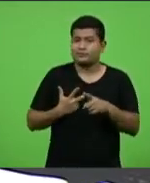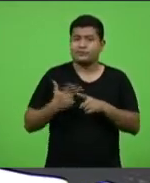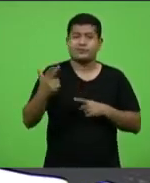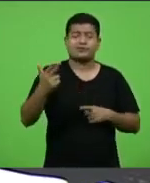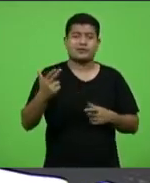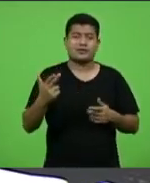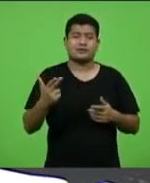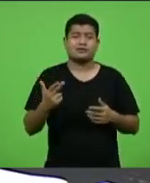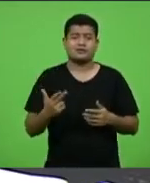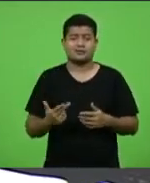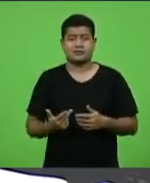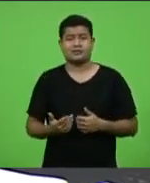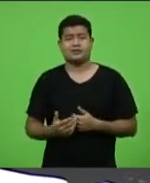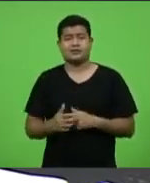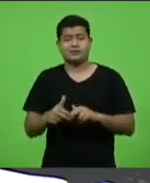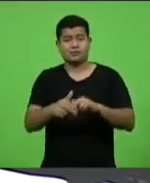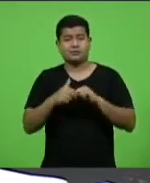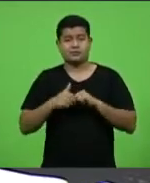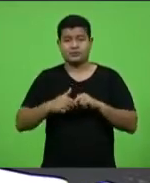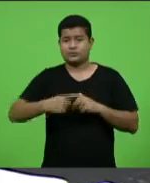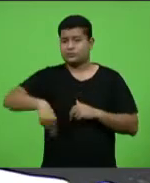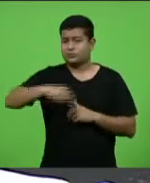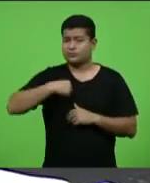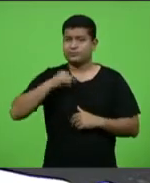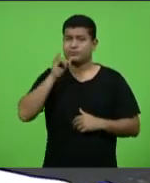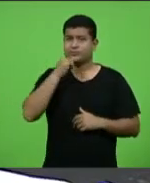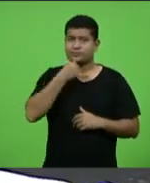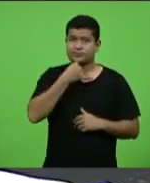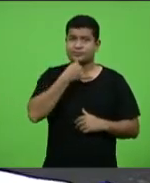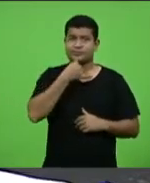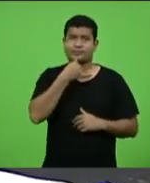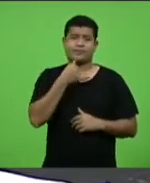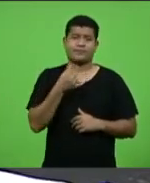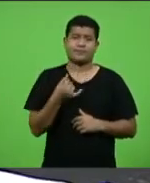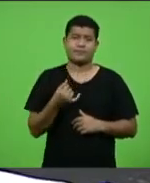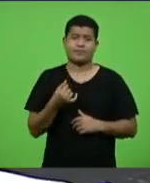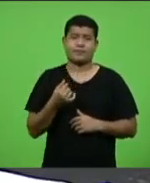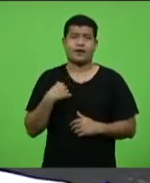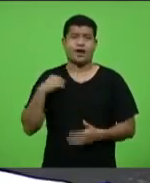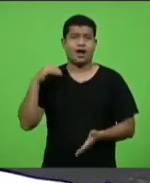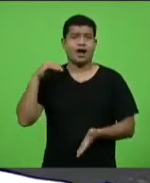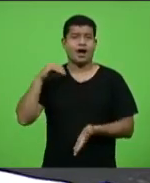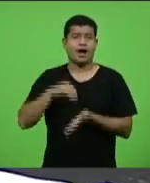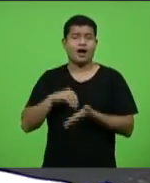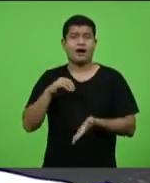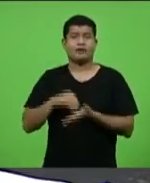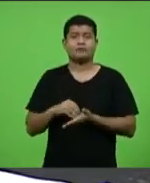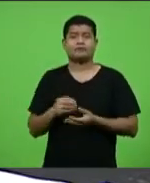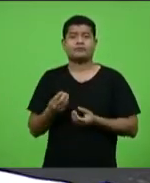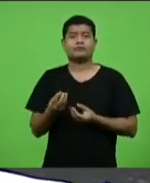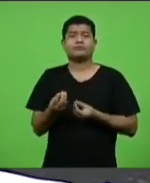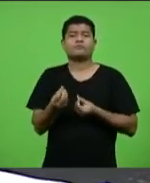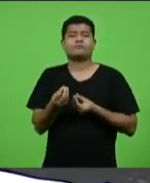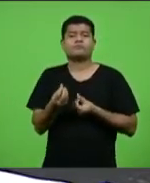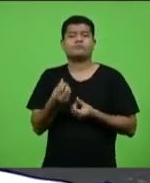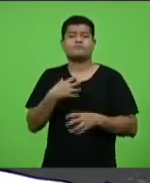Por isso, também lamentamos a falta de sensibilidade